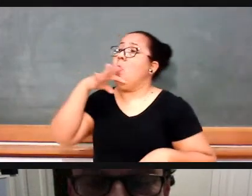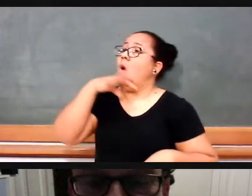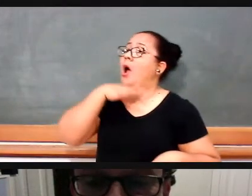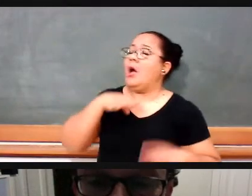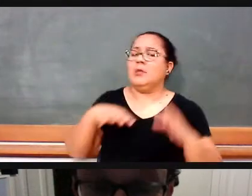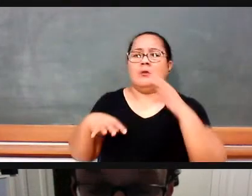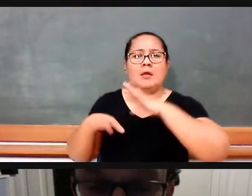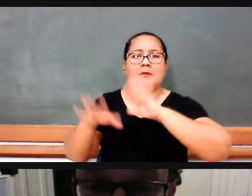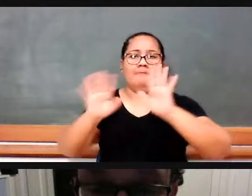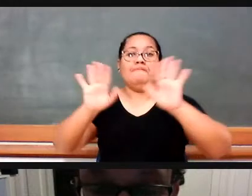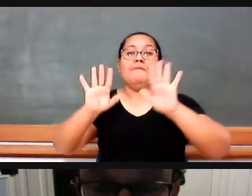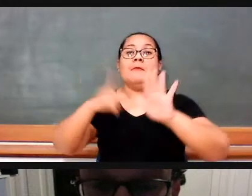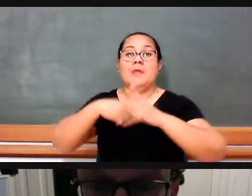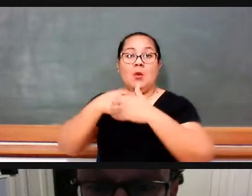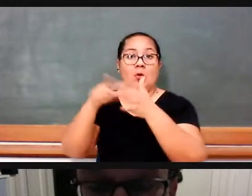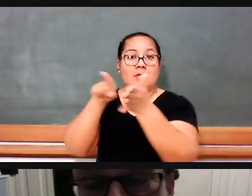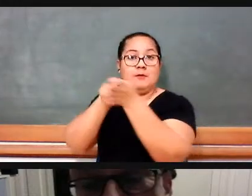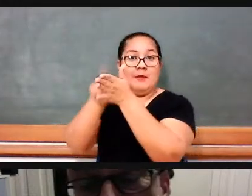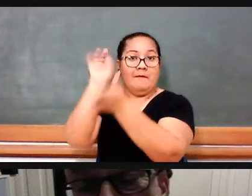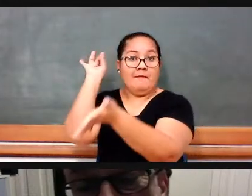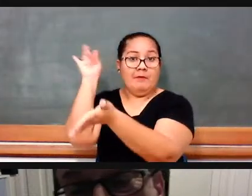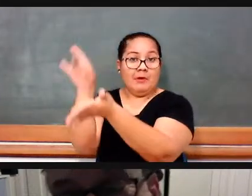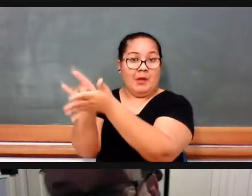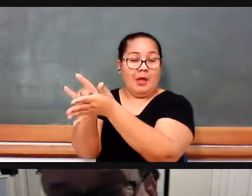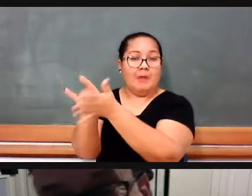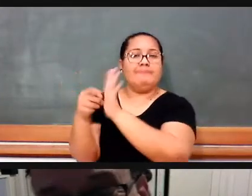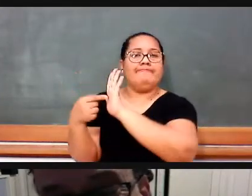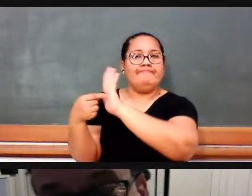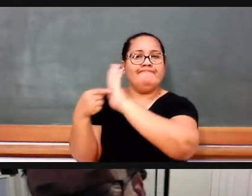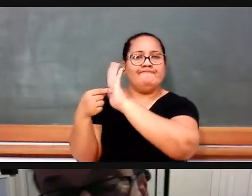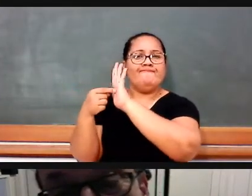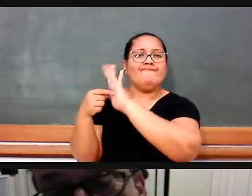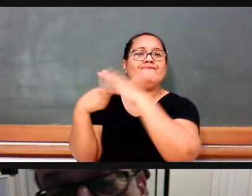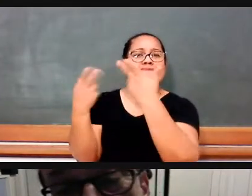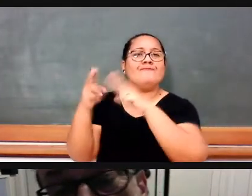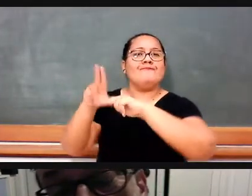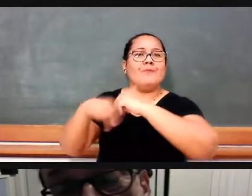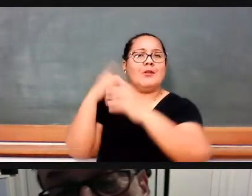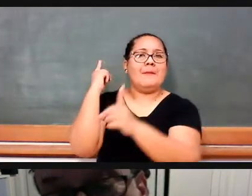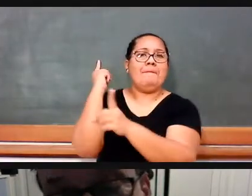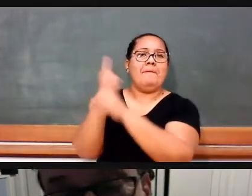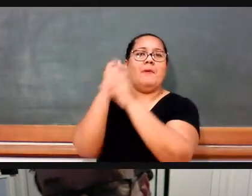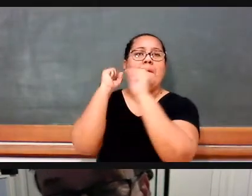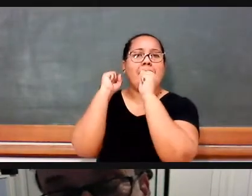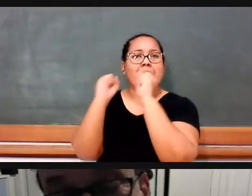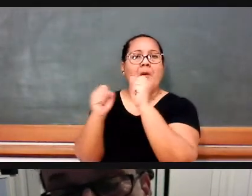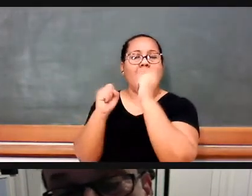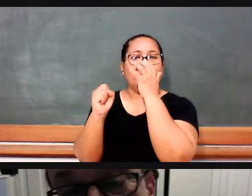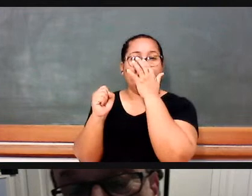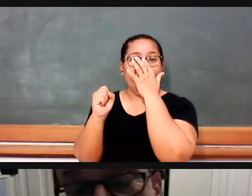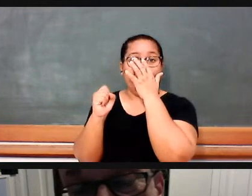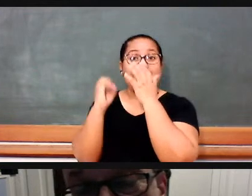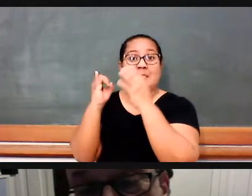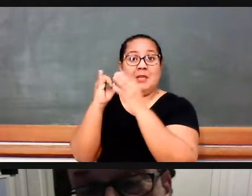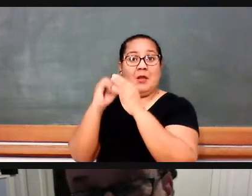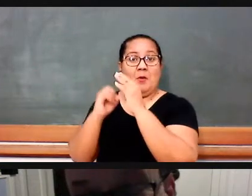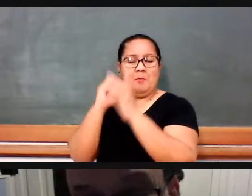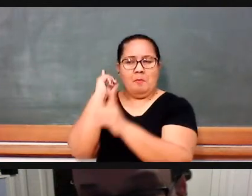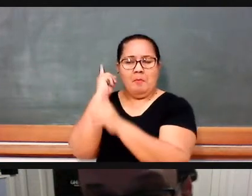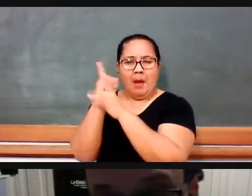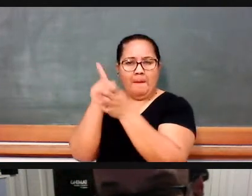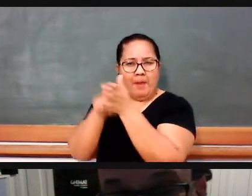a história mostra pra gente, com isso, nós conseguimos nos identificar como profissionais da educação, como